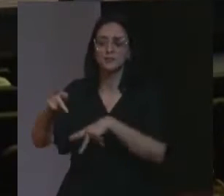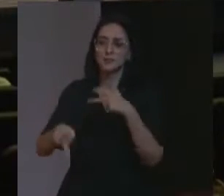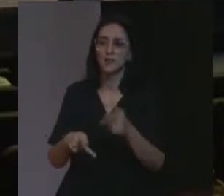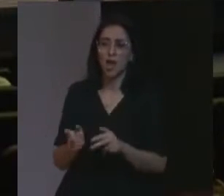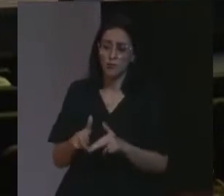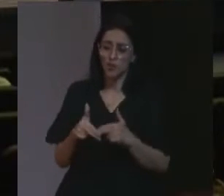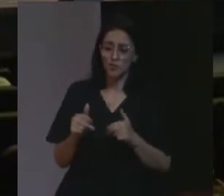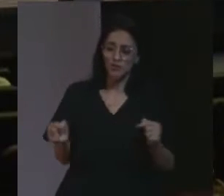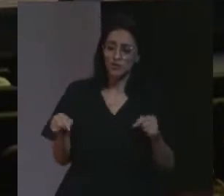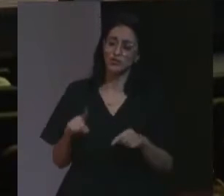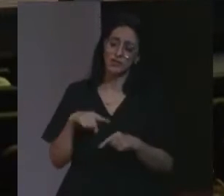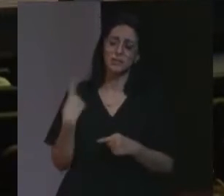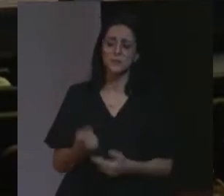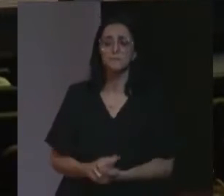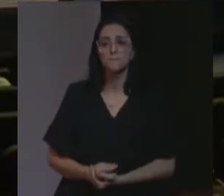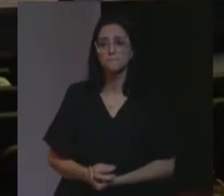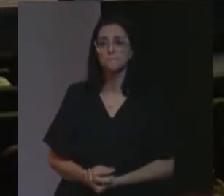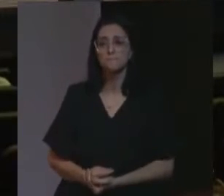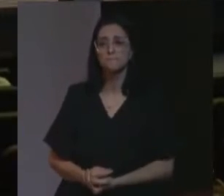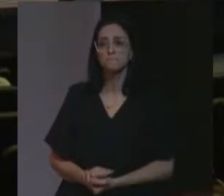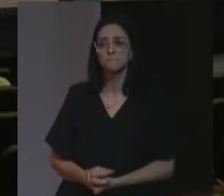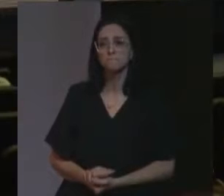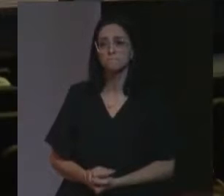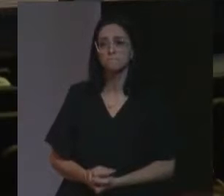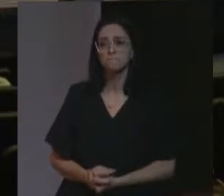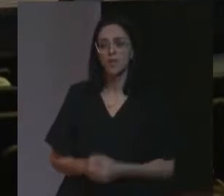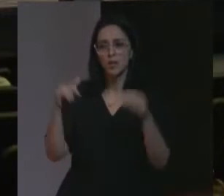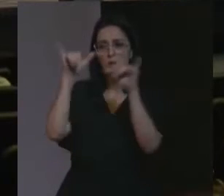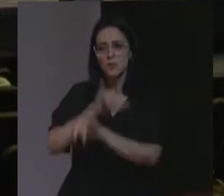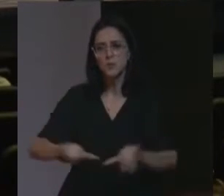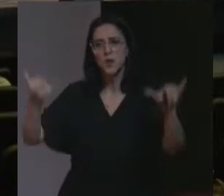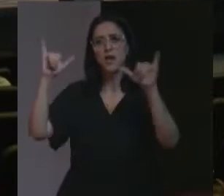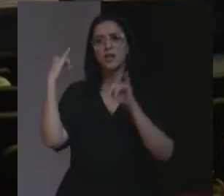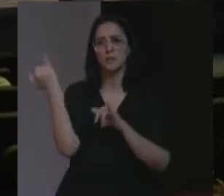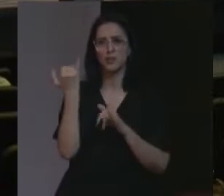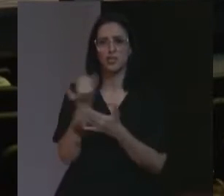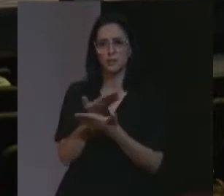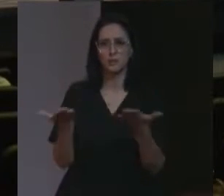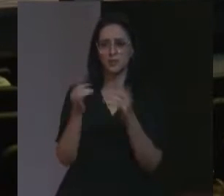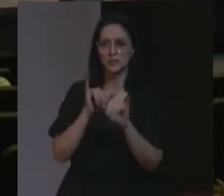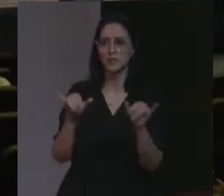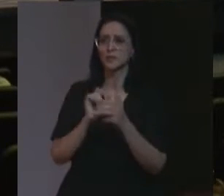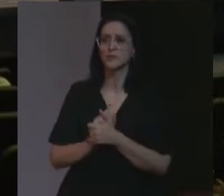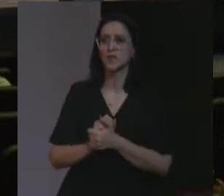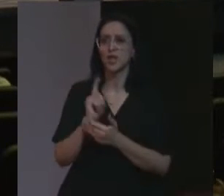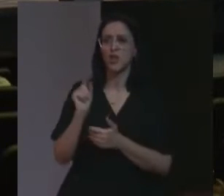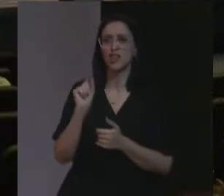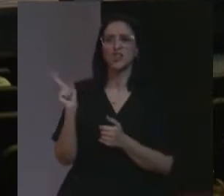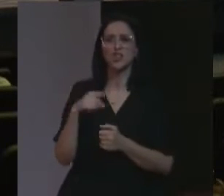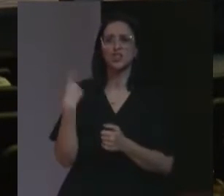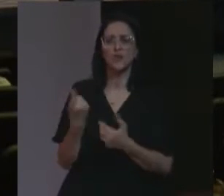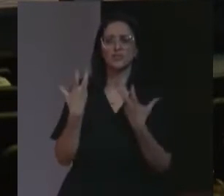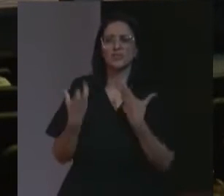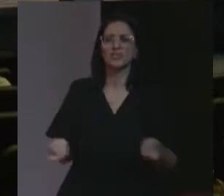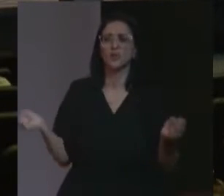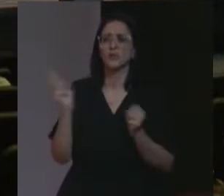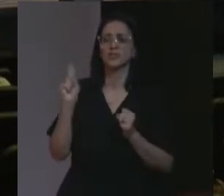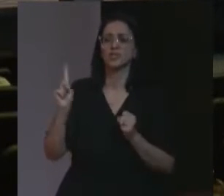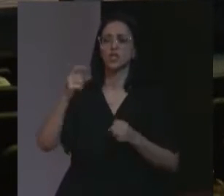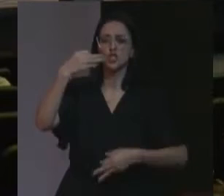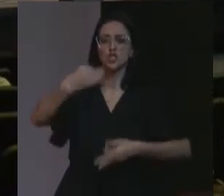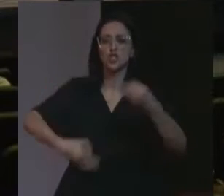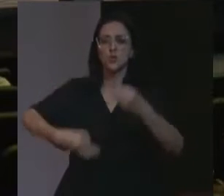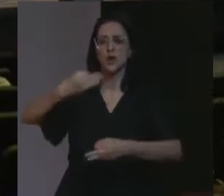por isso que estamos aqui. Nós temos um recado importante para dar, de que nós não aceitamos um